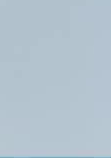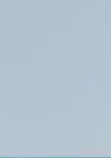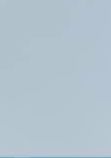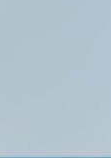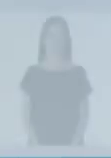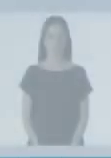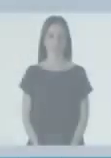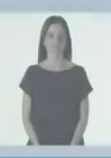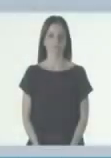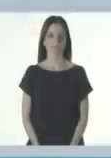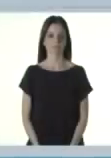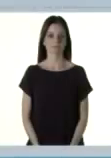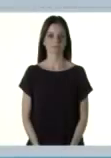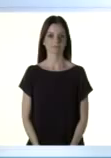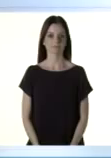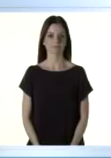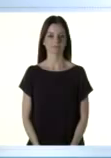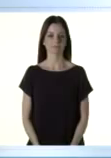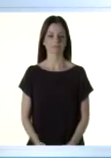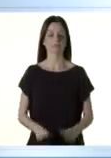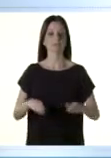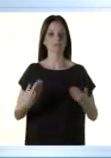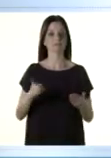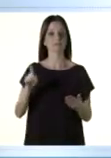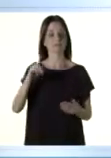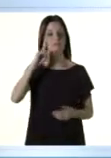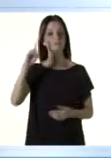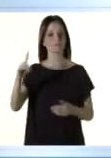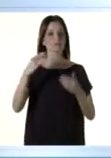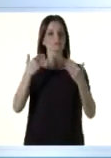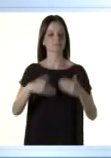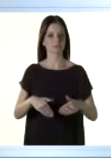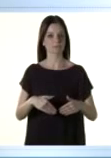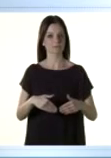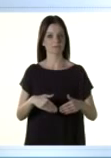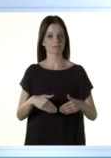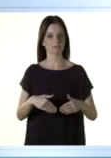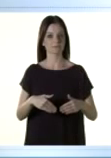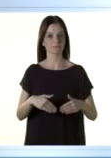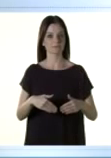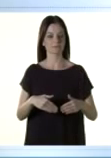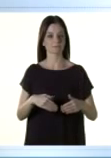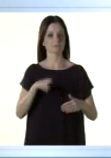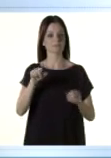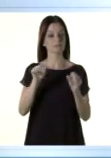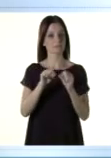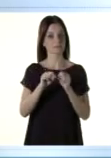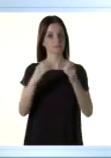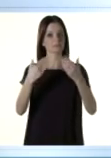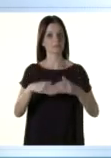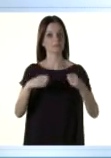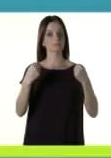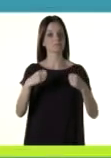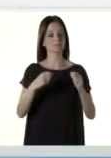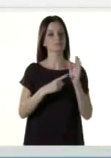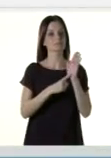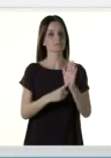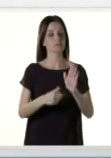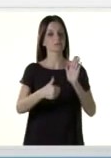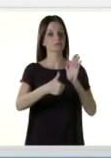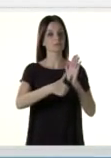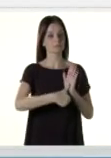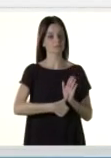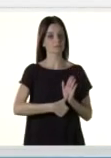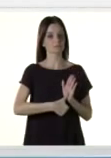Finalmente, chegou o dia da prova. Para realizá-la, você precisa apresentar um documento de identificação original com foto.